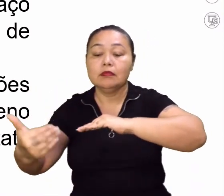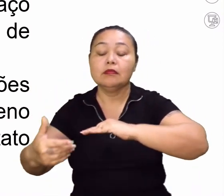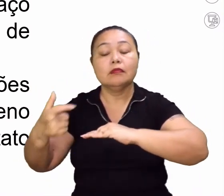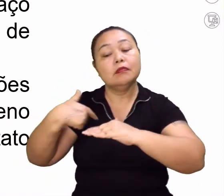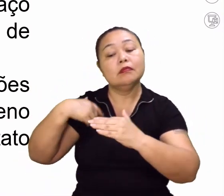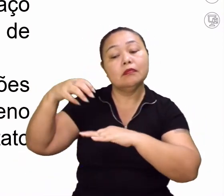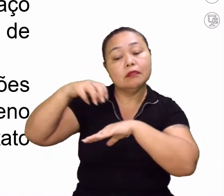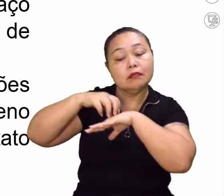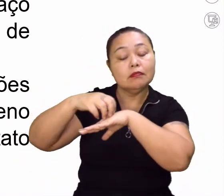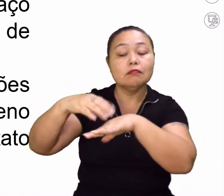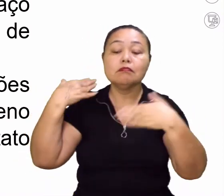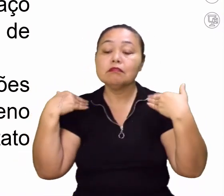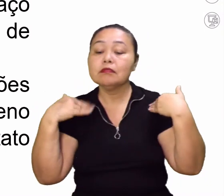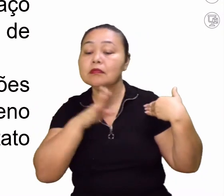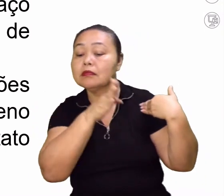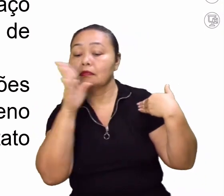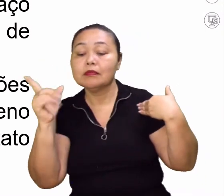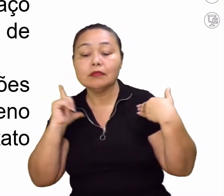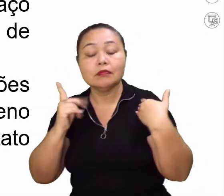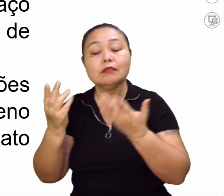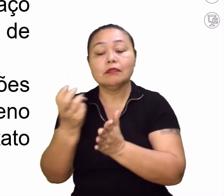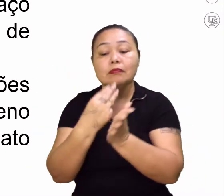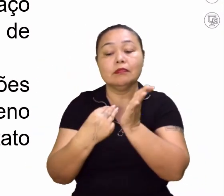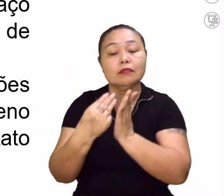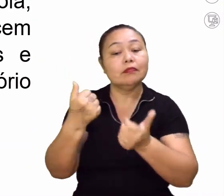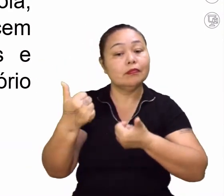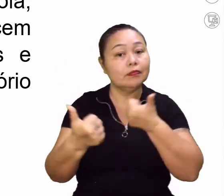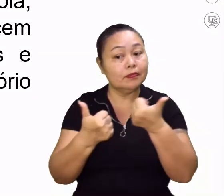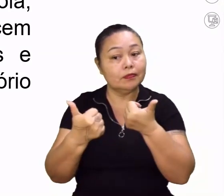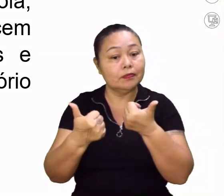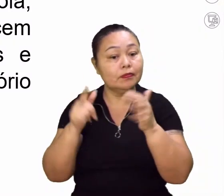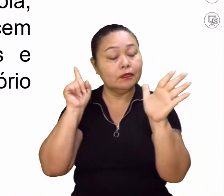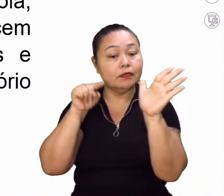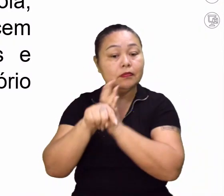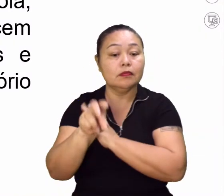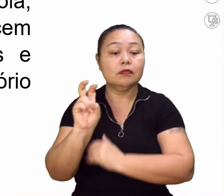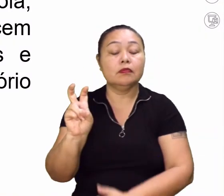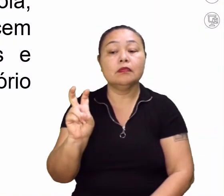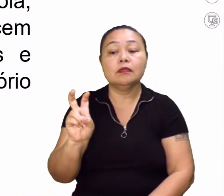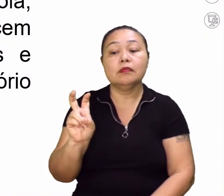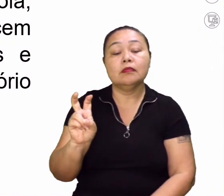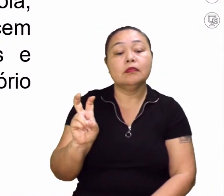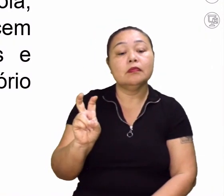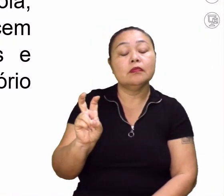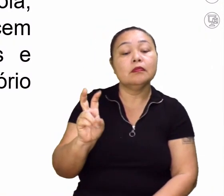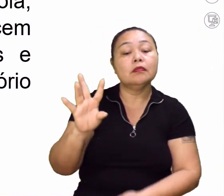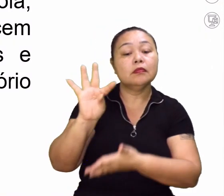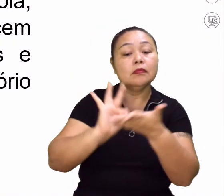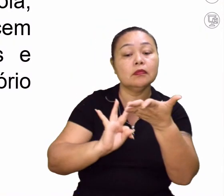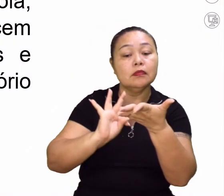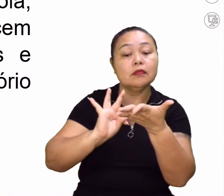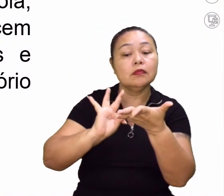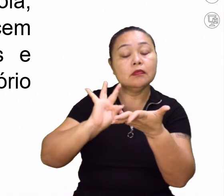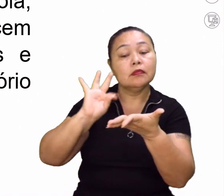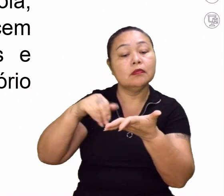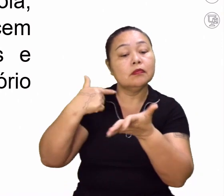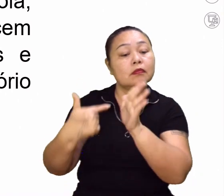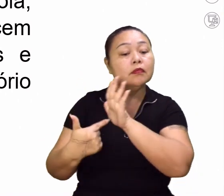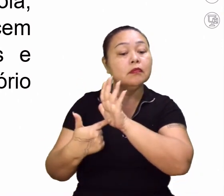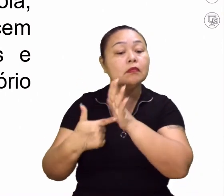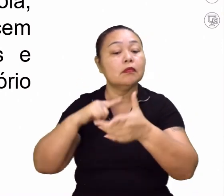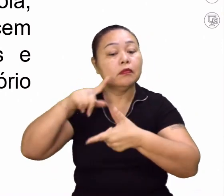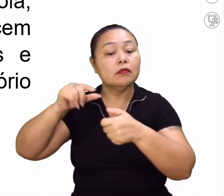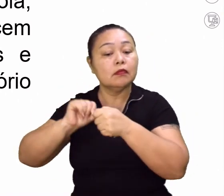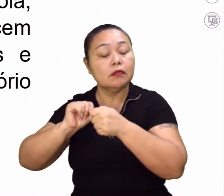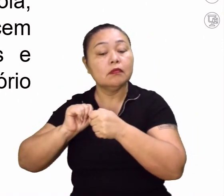turísticos, como a estava falando lá no mapa. Beleza? Questão 5. O texto a seguir revela